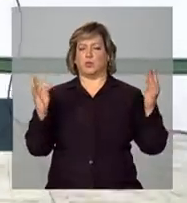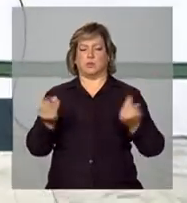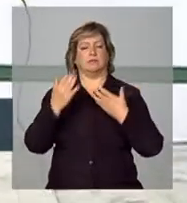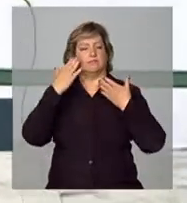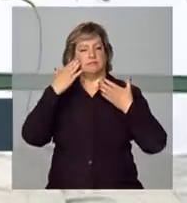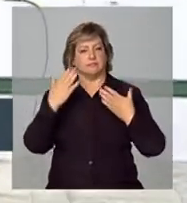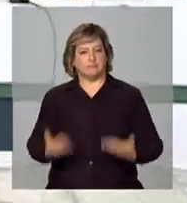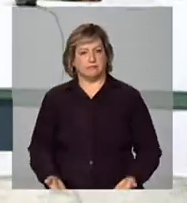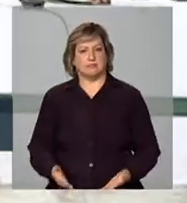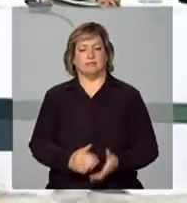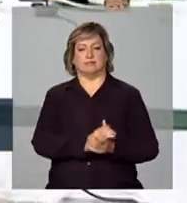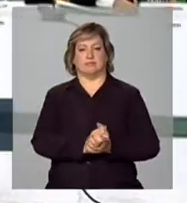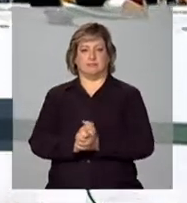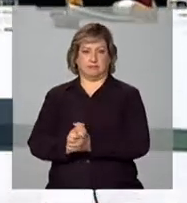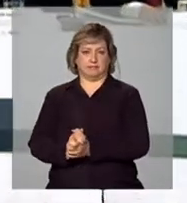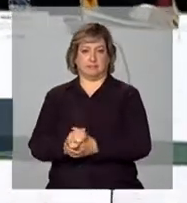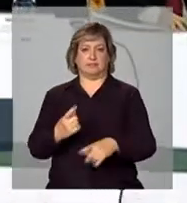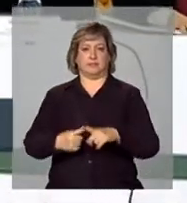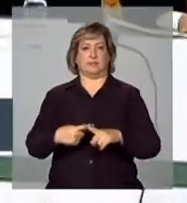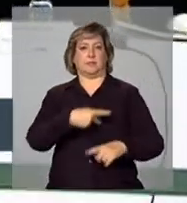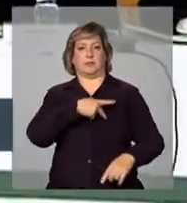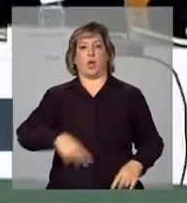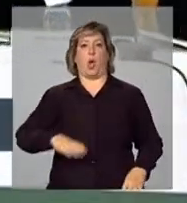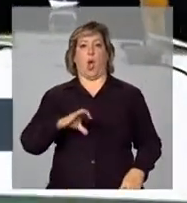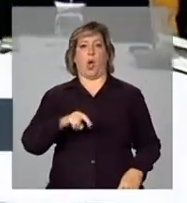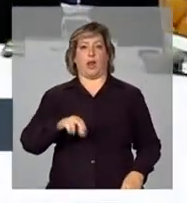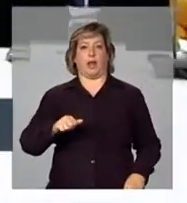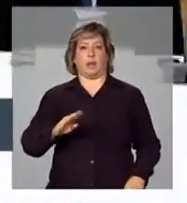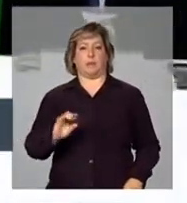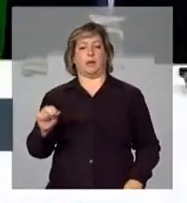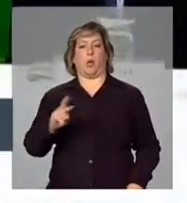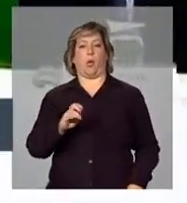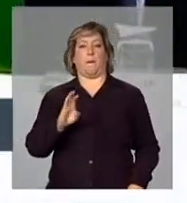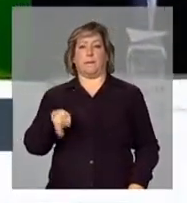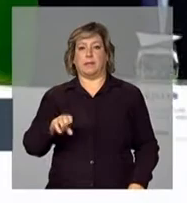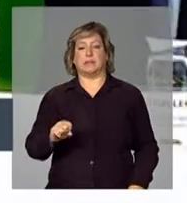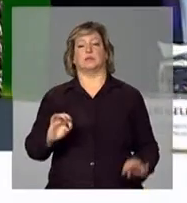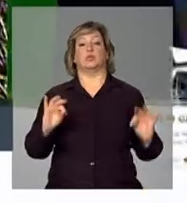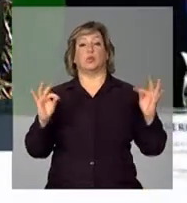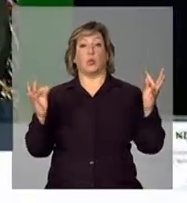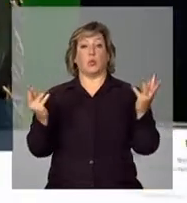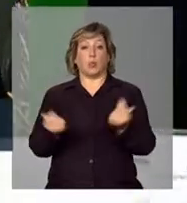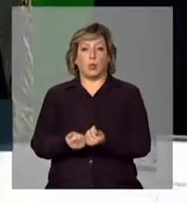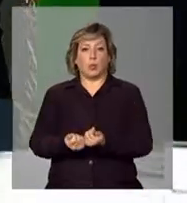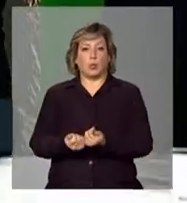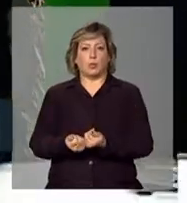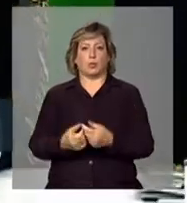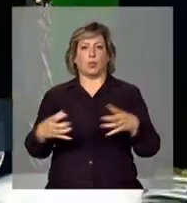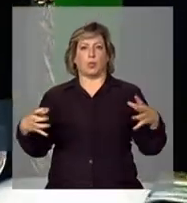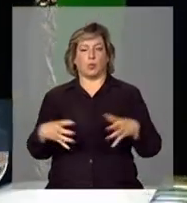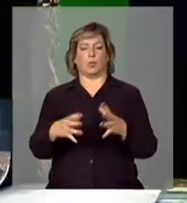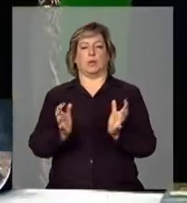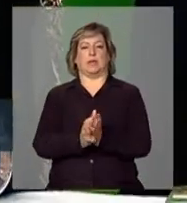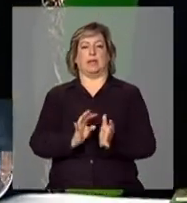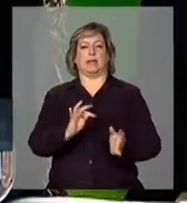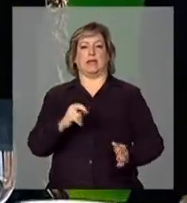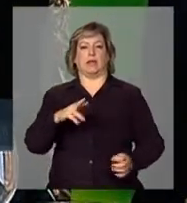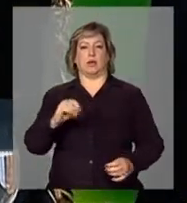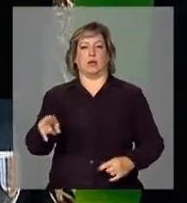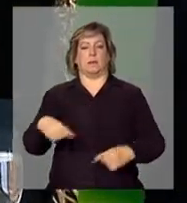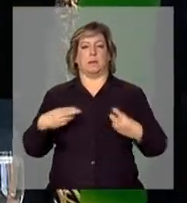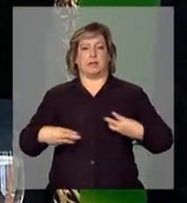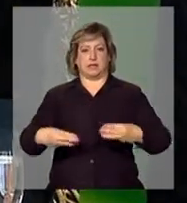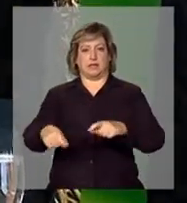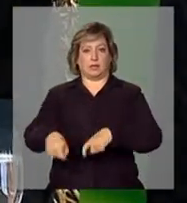ao presidente da Conab, Rubens, a todo o corpo técnico do Ministério da Agricultura,